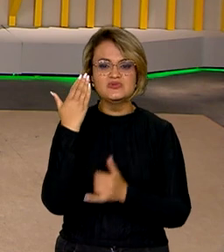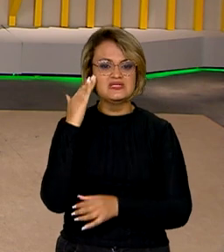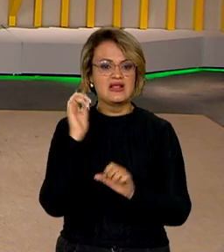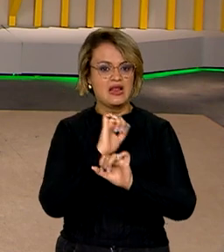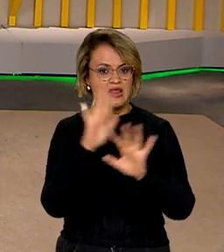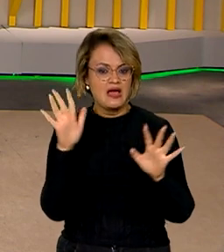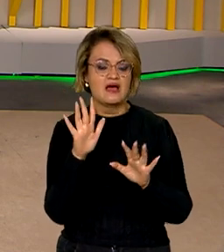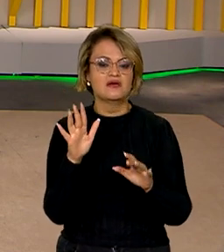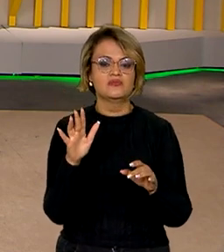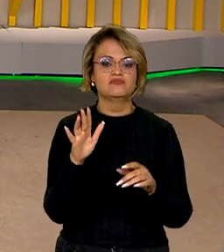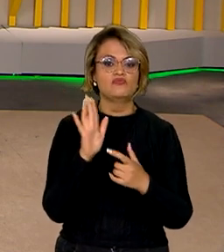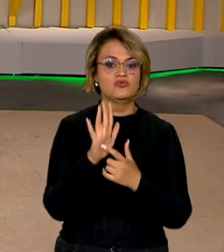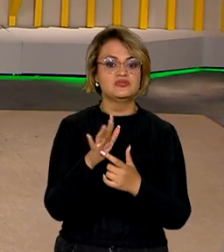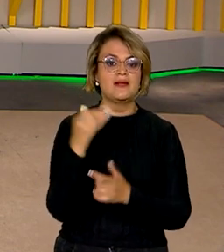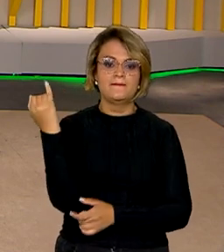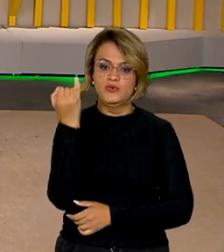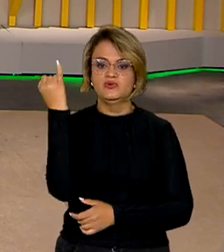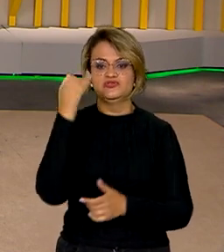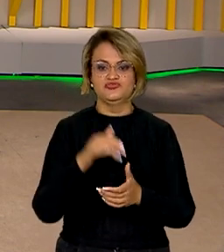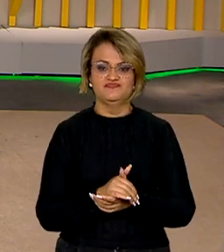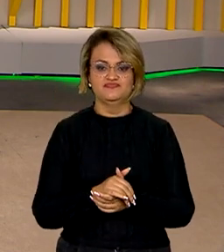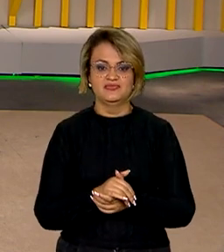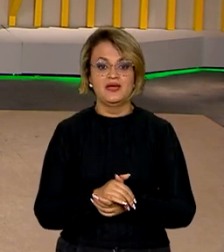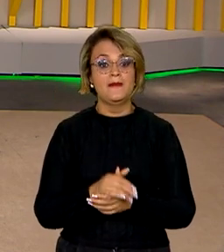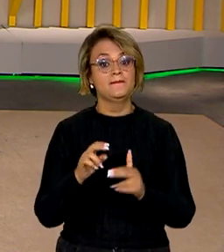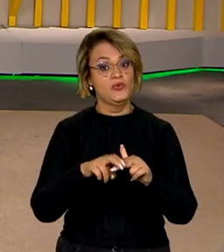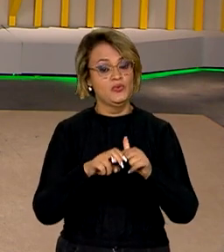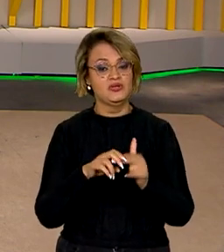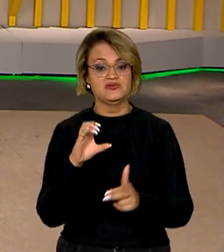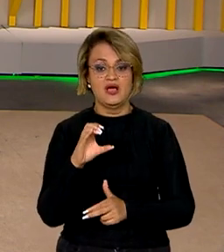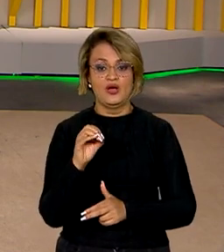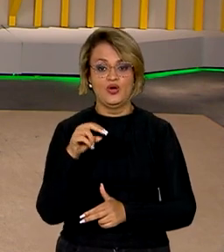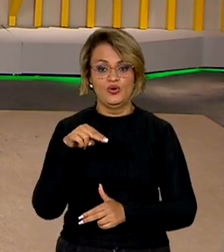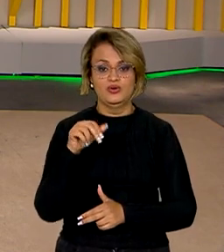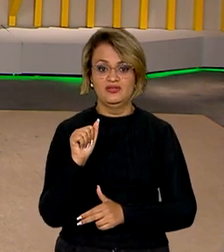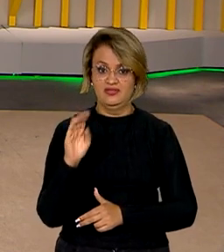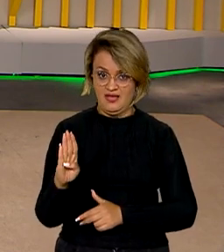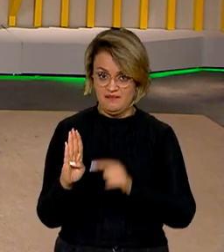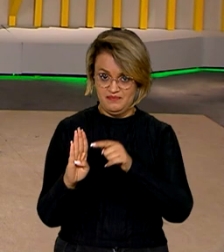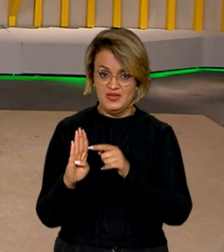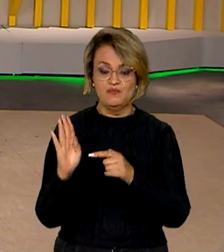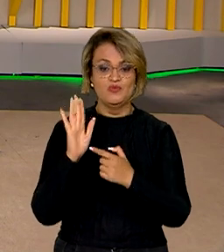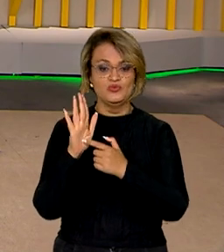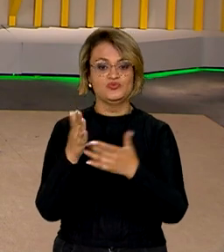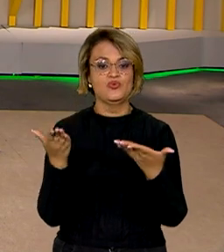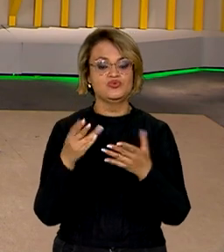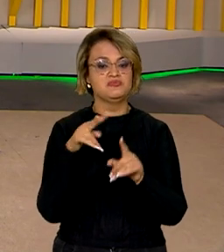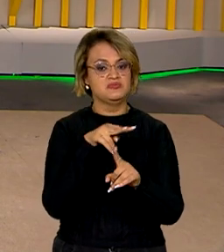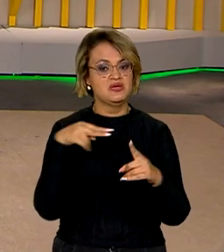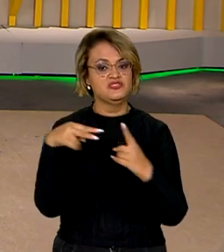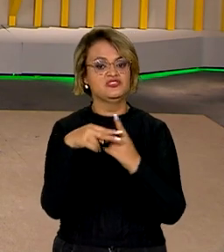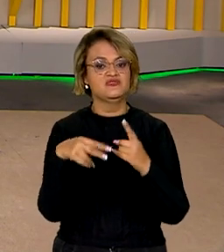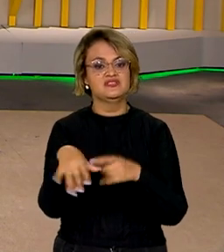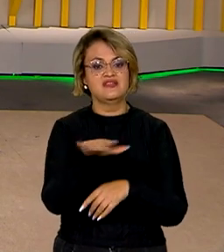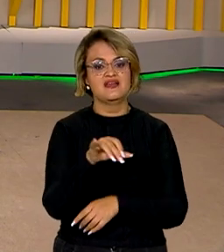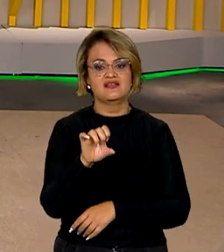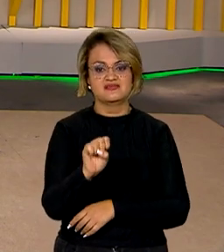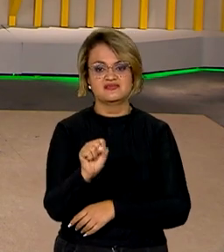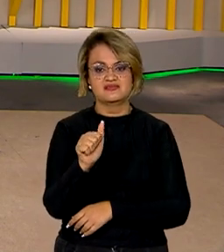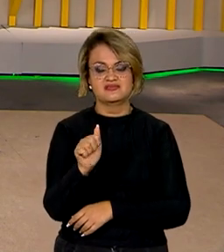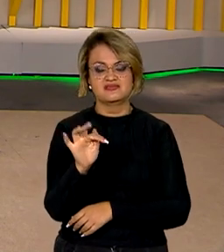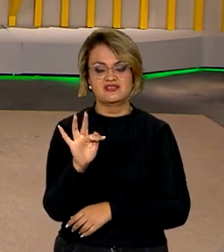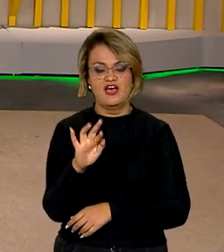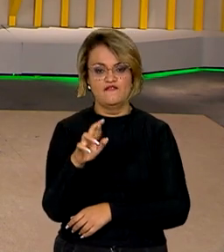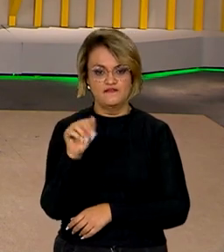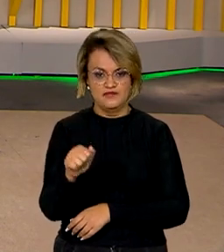precisas e transparentes é fundamental para os investimentos. É por isso que a Conab apresentou hoje as perspectivas para a